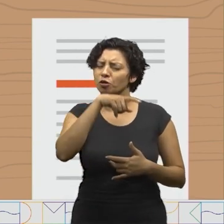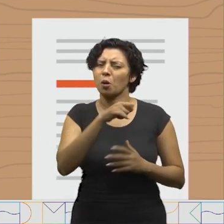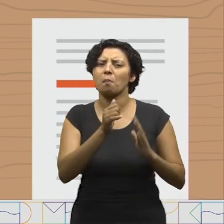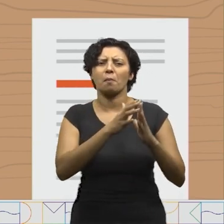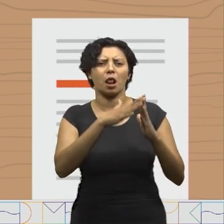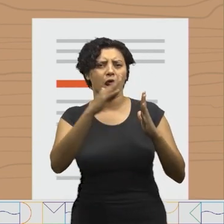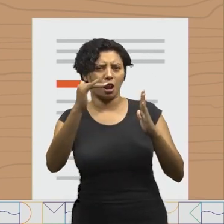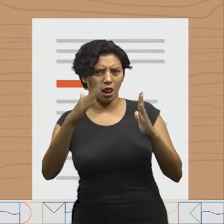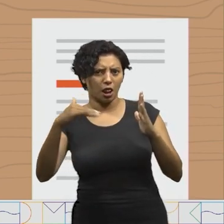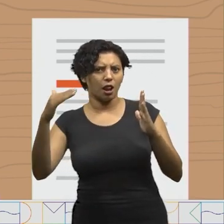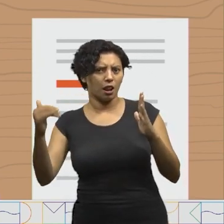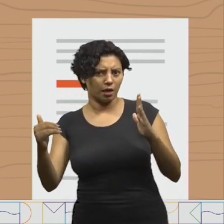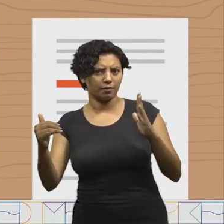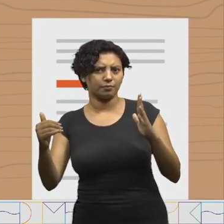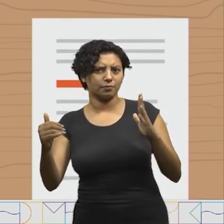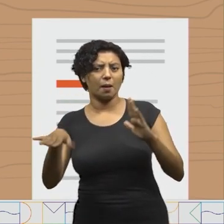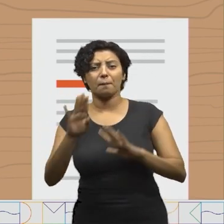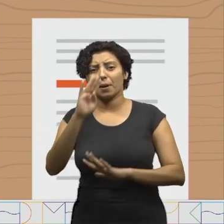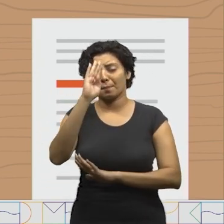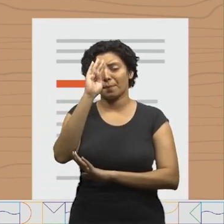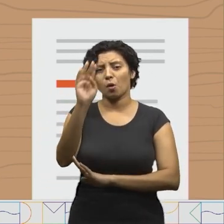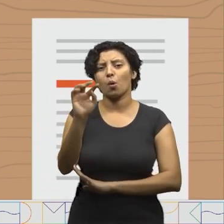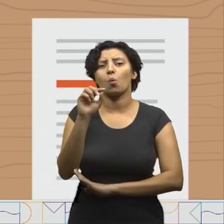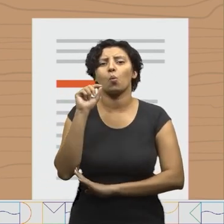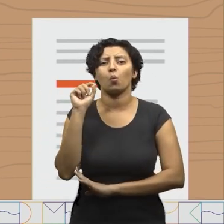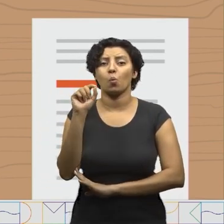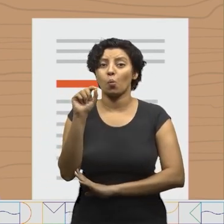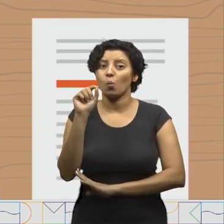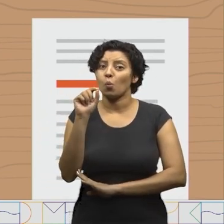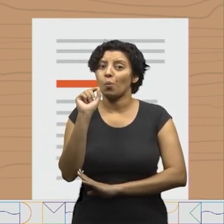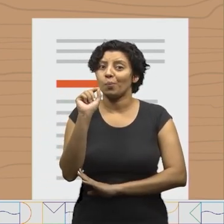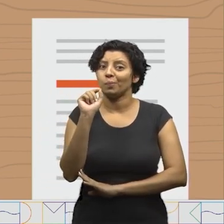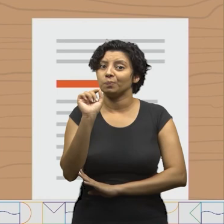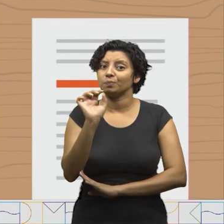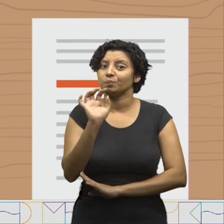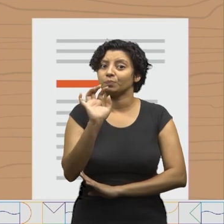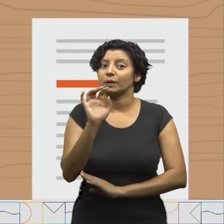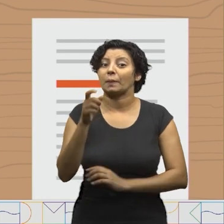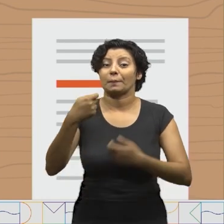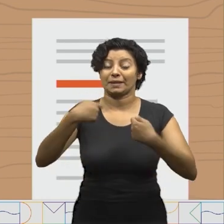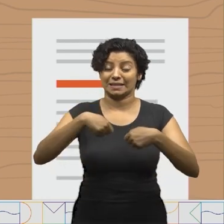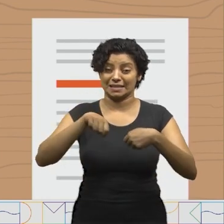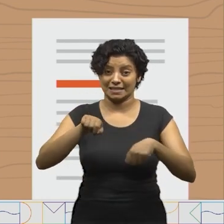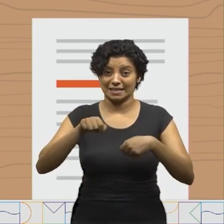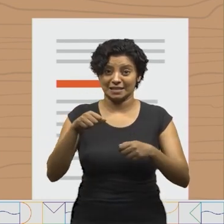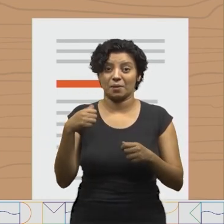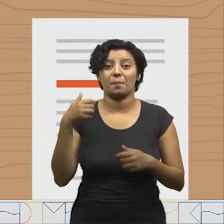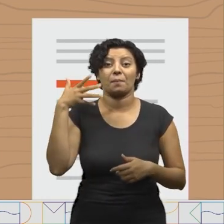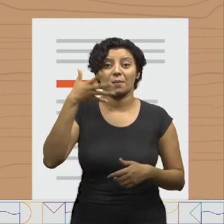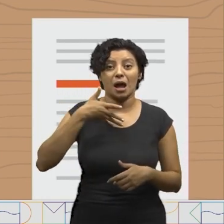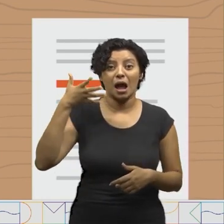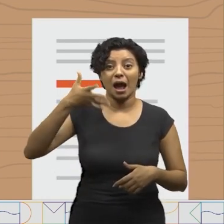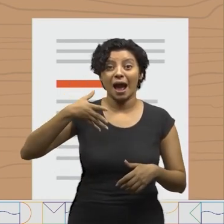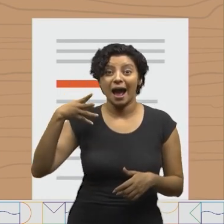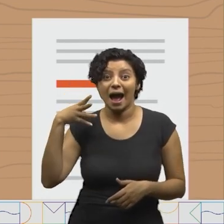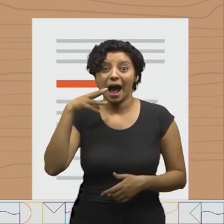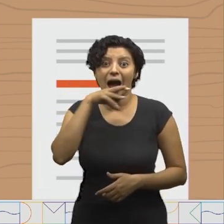difícil pronúncia, principalmente quando